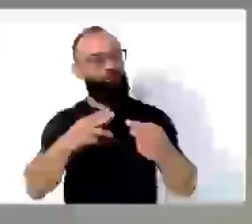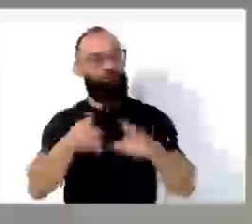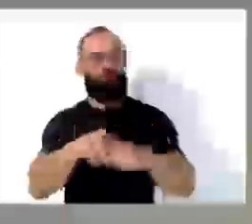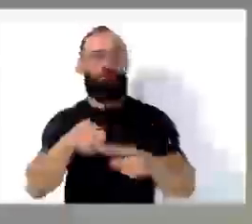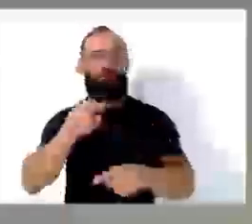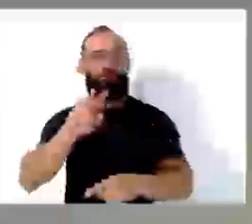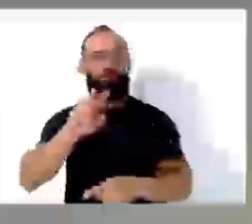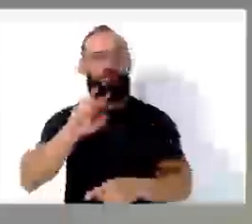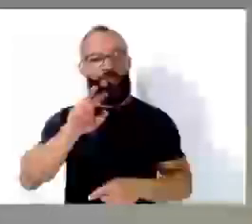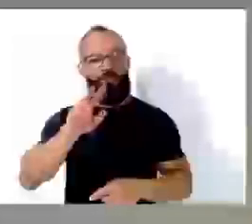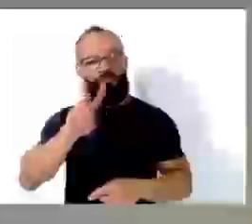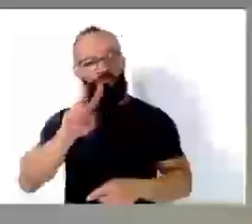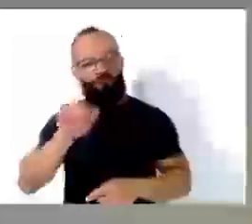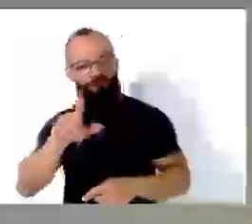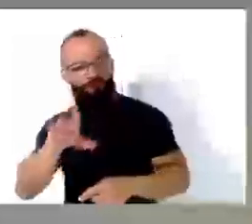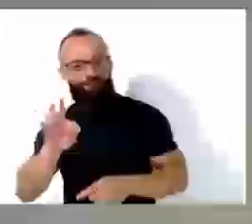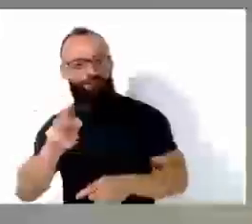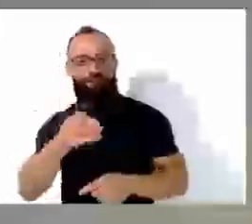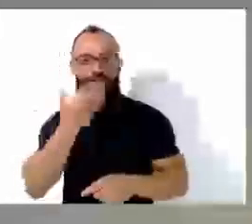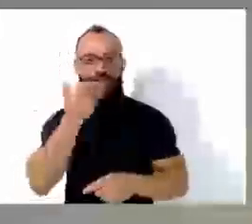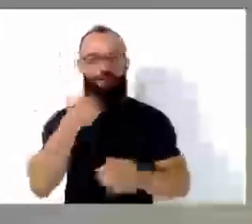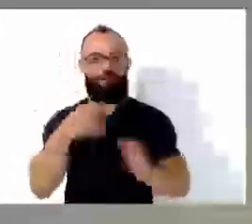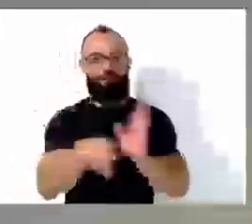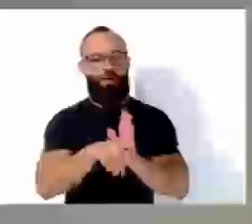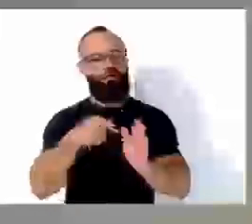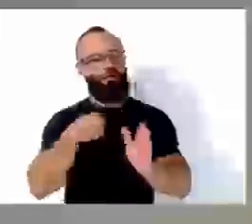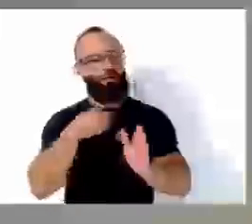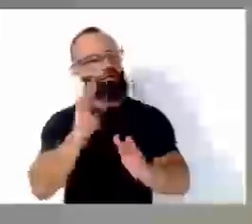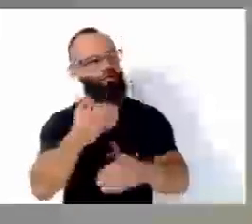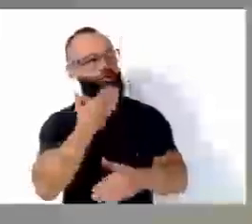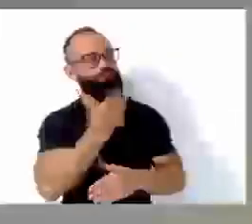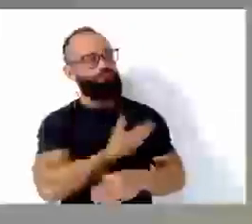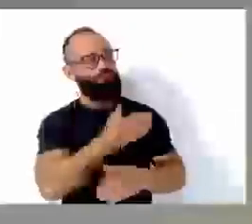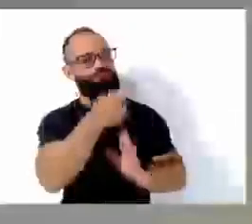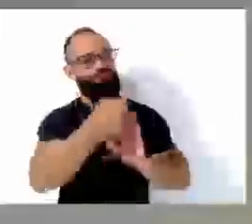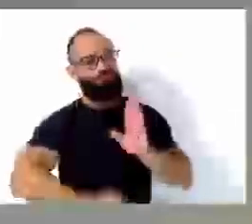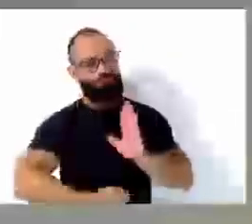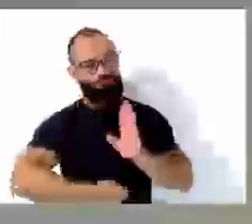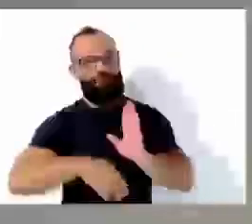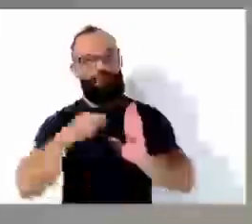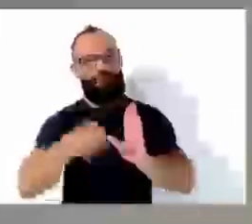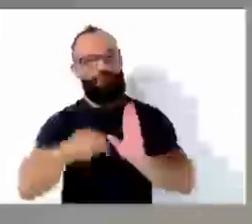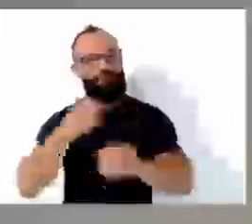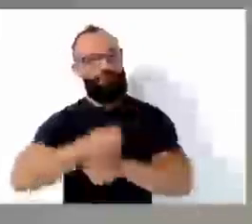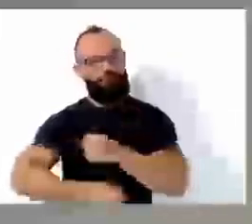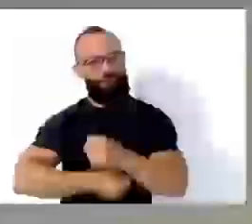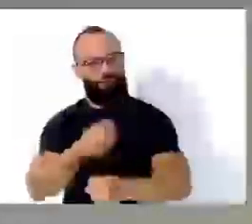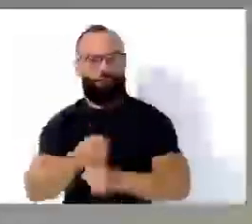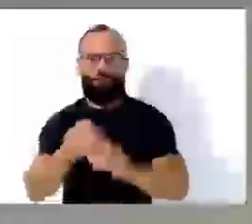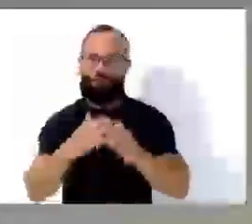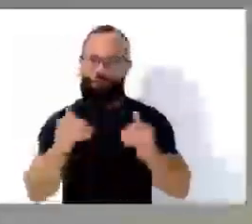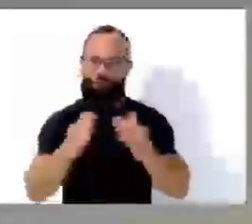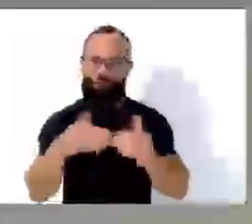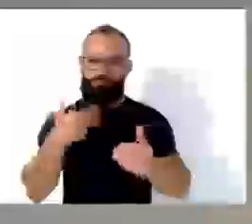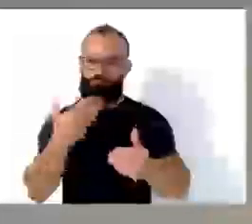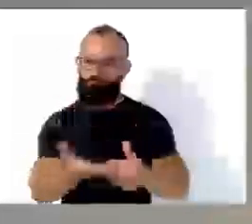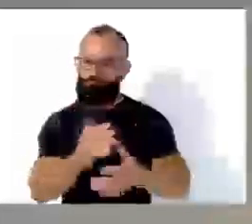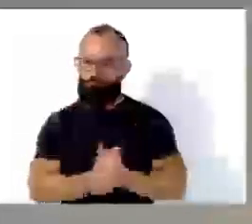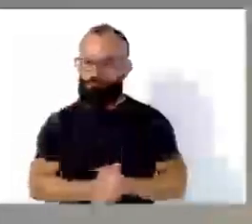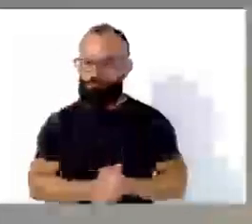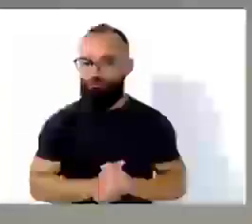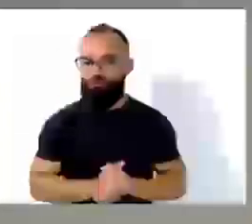para os comissionários, sim. Inclusive, já fiz até requerimentos ao executivo ainda este ano solicitando, né? E é assim que